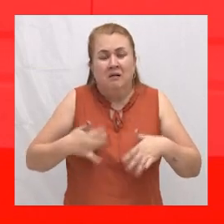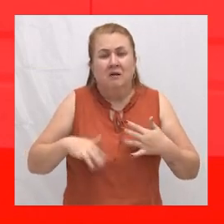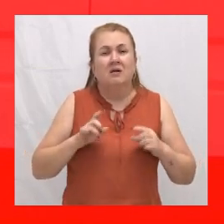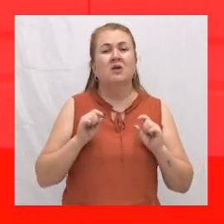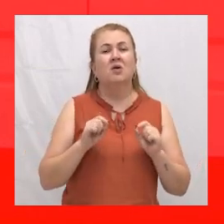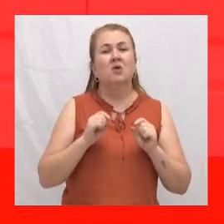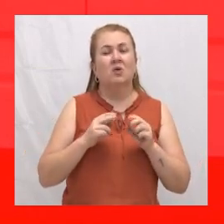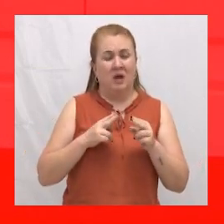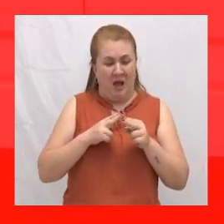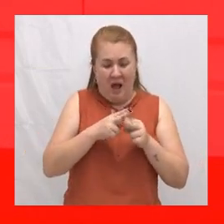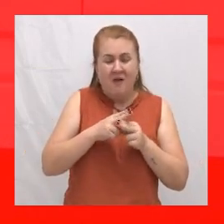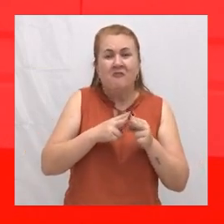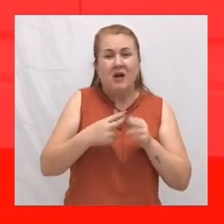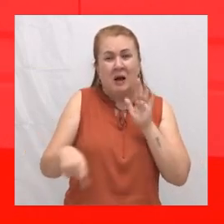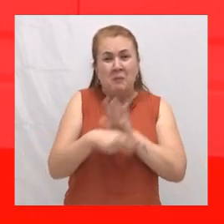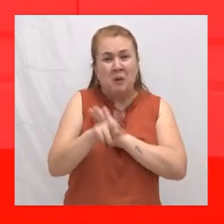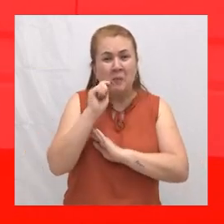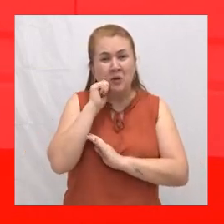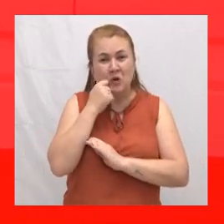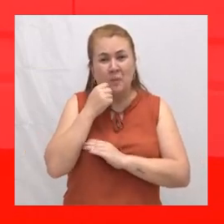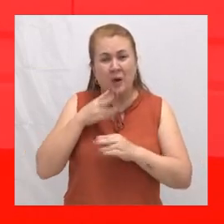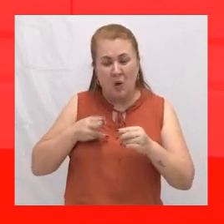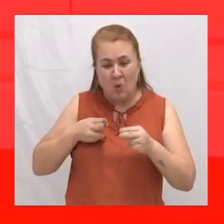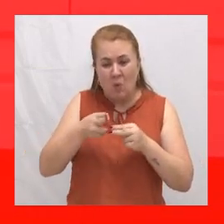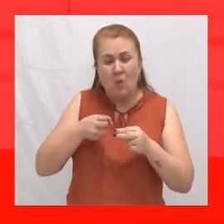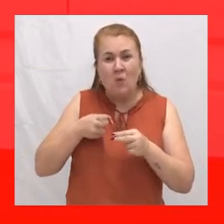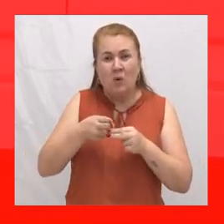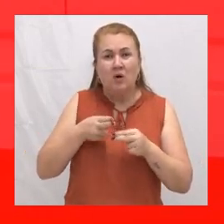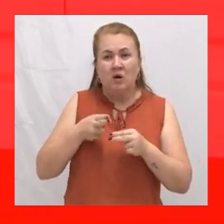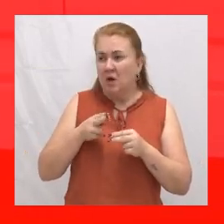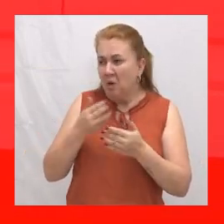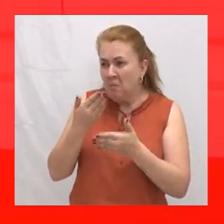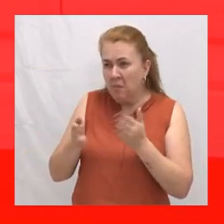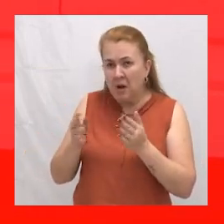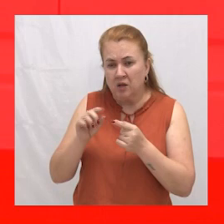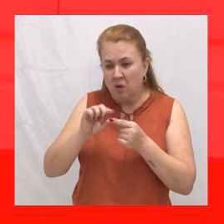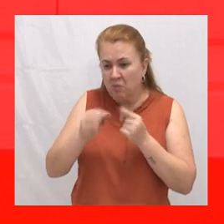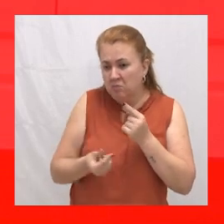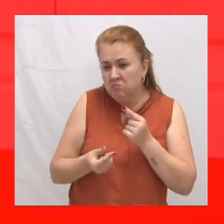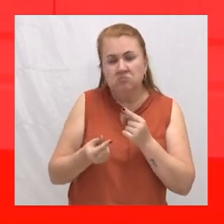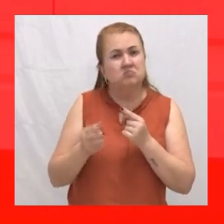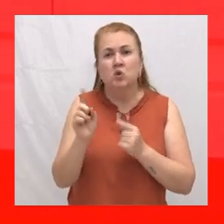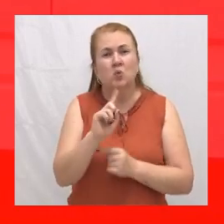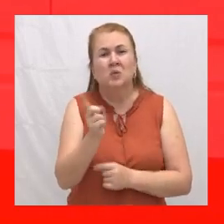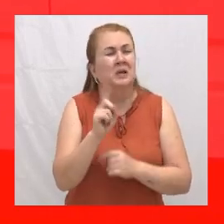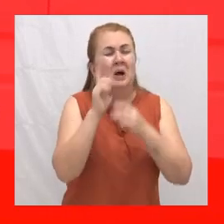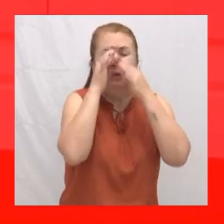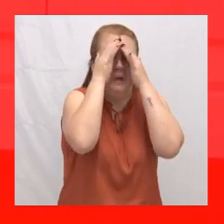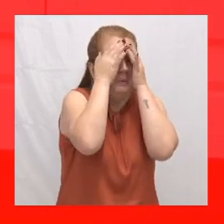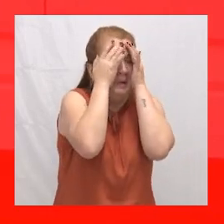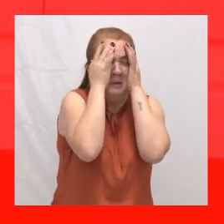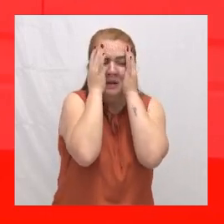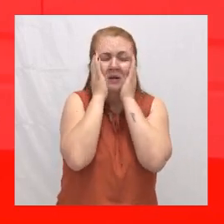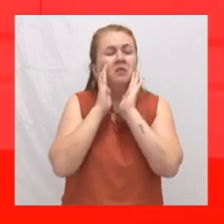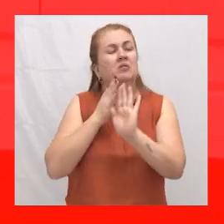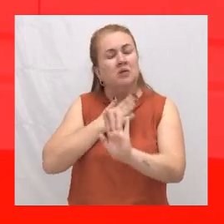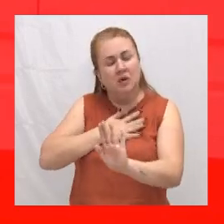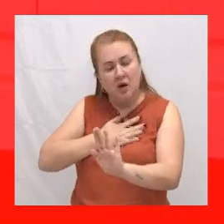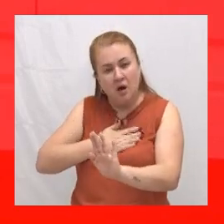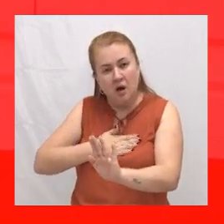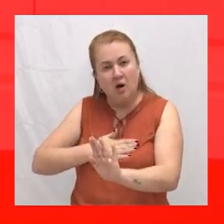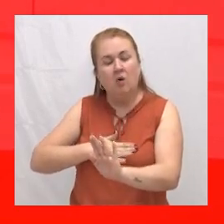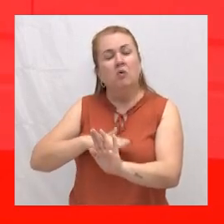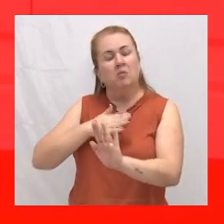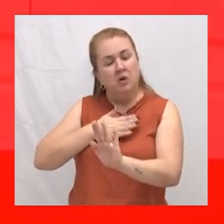A faca de pão. Ah, tá. Ele chegou a perder algum membro? Não, né? Não, mas calma. Então, calma. Então,